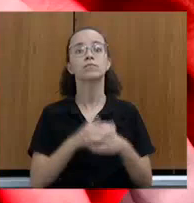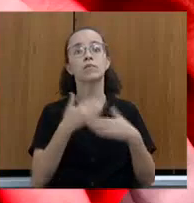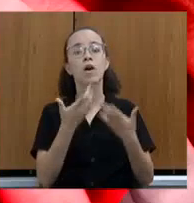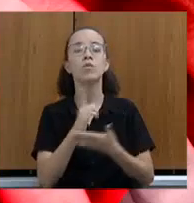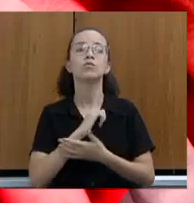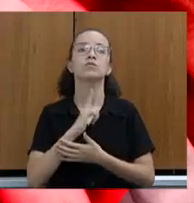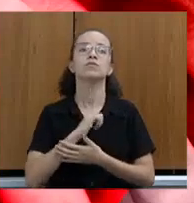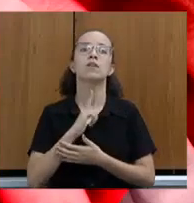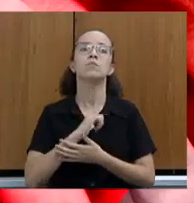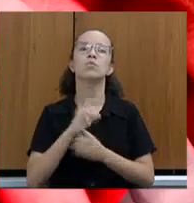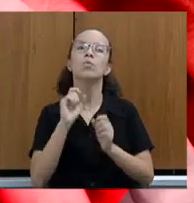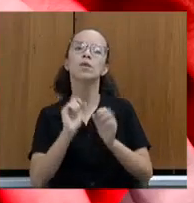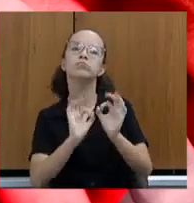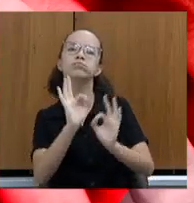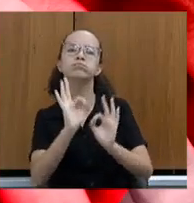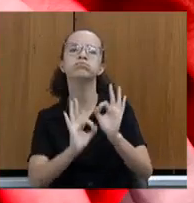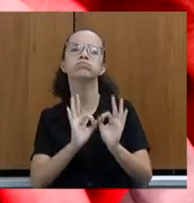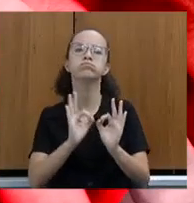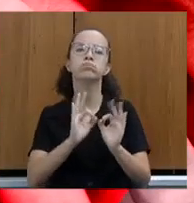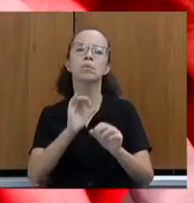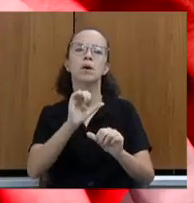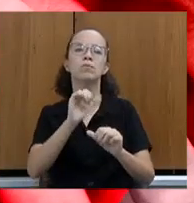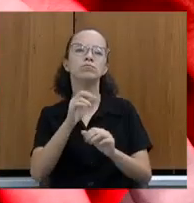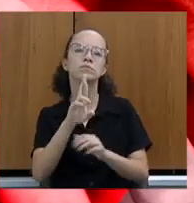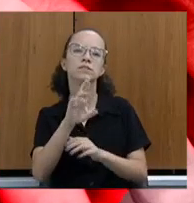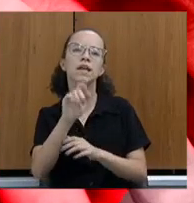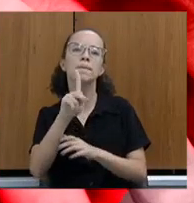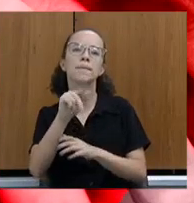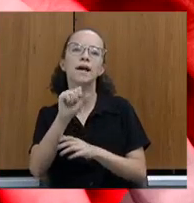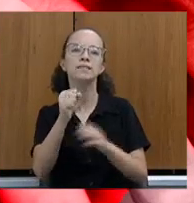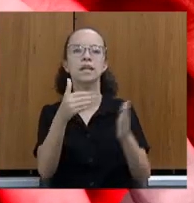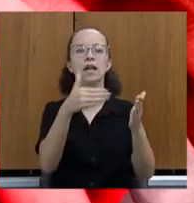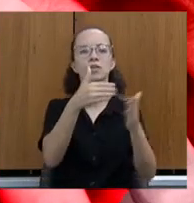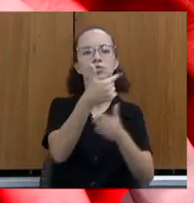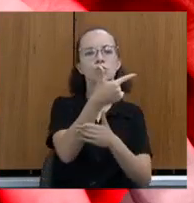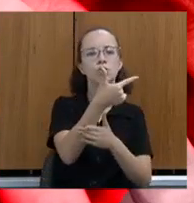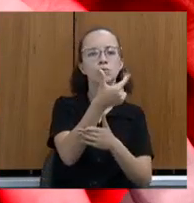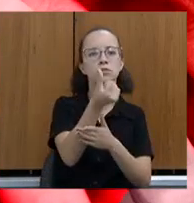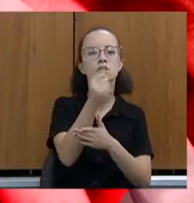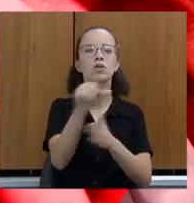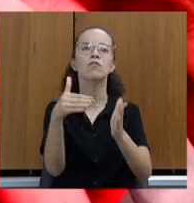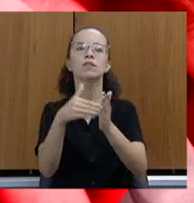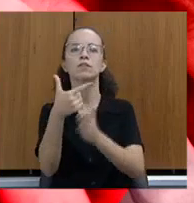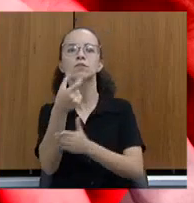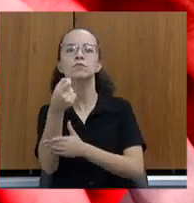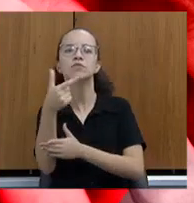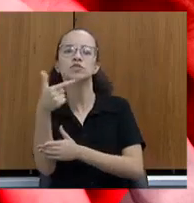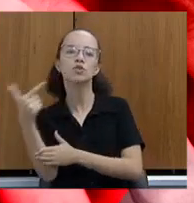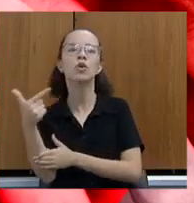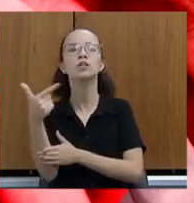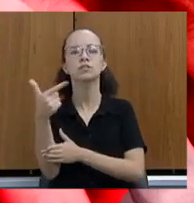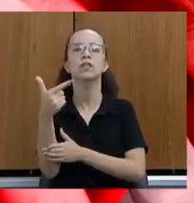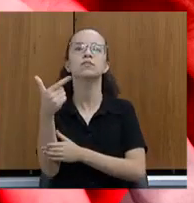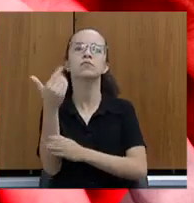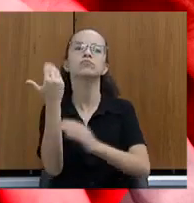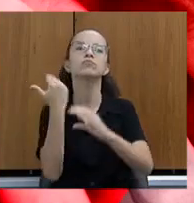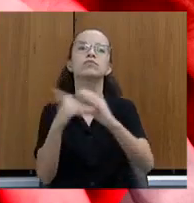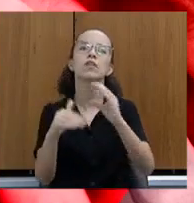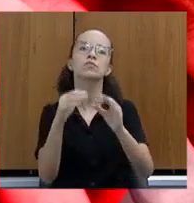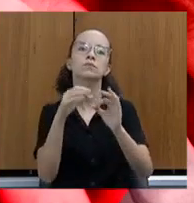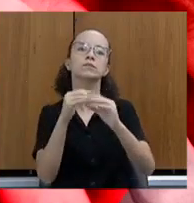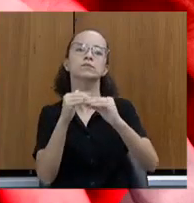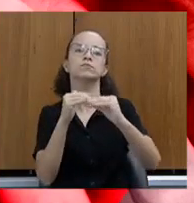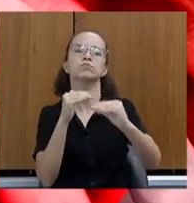tivemos uma regularização e atualização do repasse de 2019 a 2022. A gente nos repasse regulares, nós acertamos,